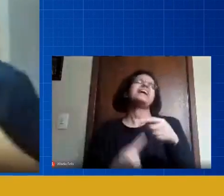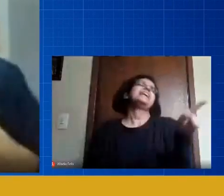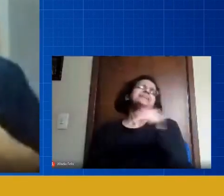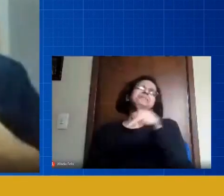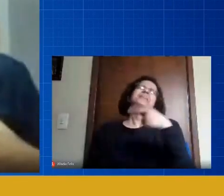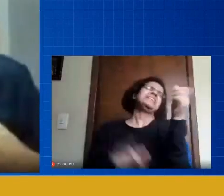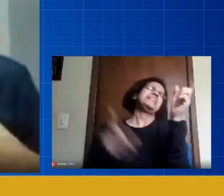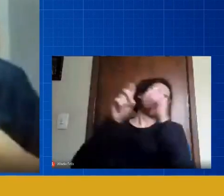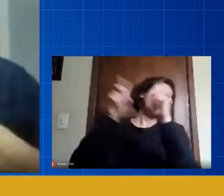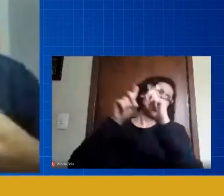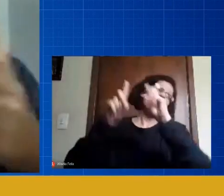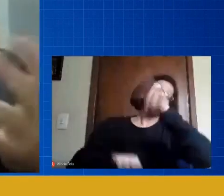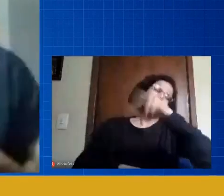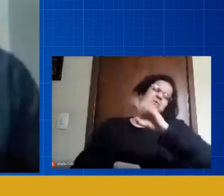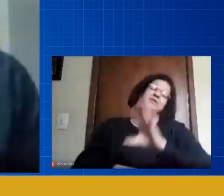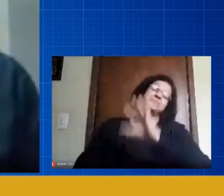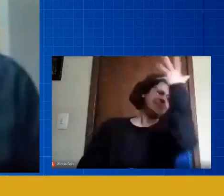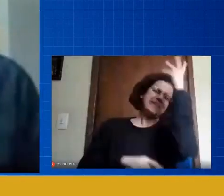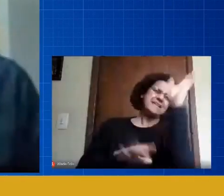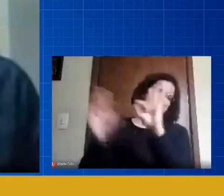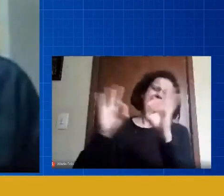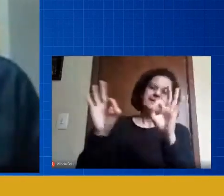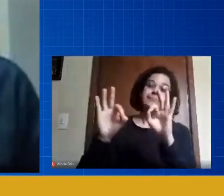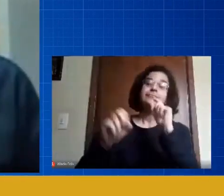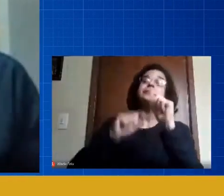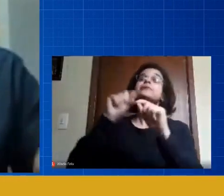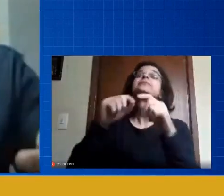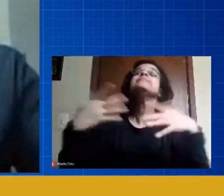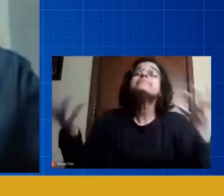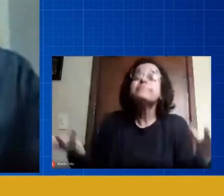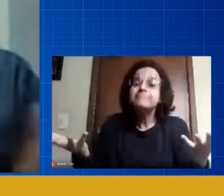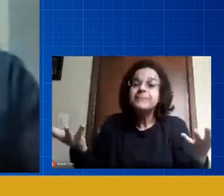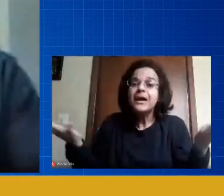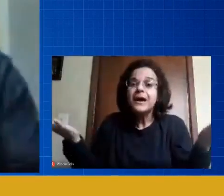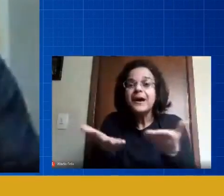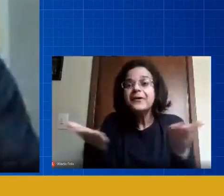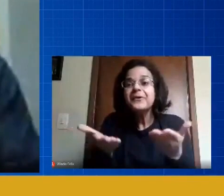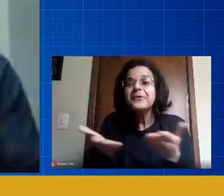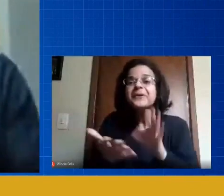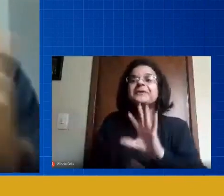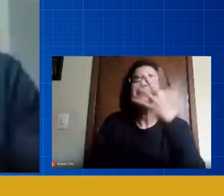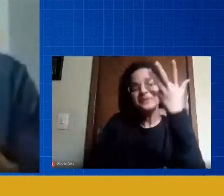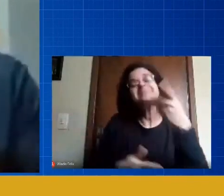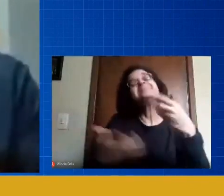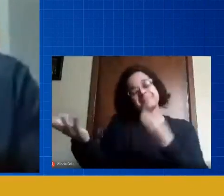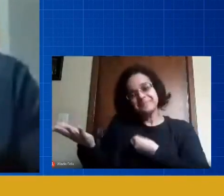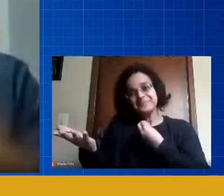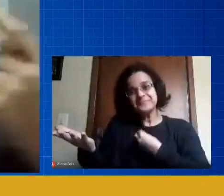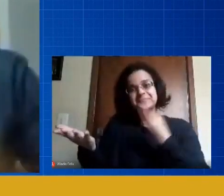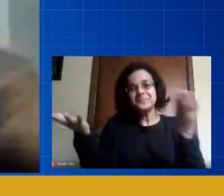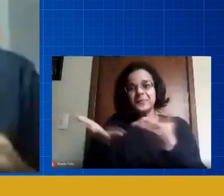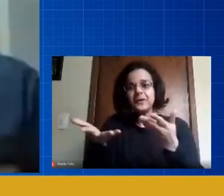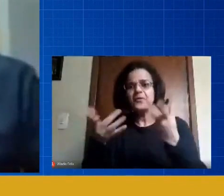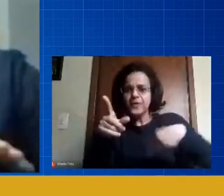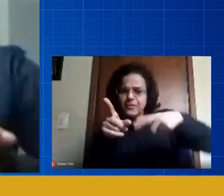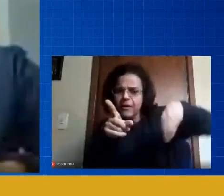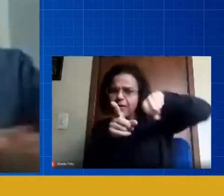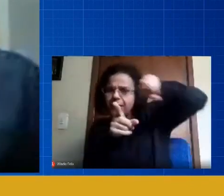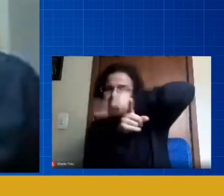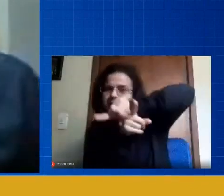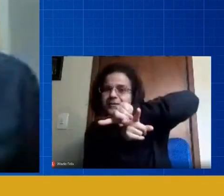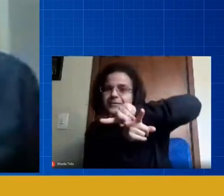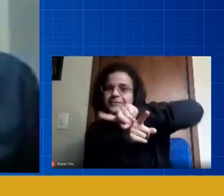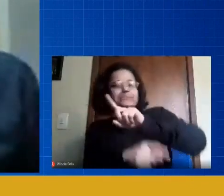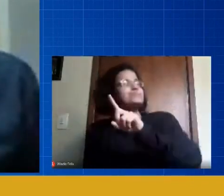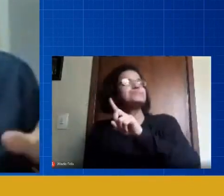isso nunca vai acontecer o que que está acontecendo? é o que nós estamos vivendo vai voltar isso? vai desfazer?